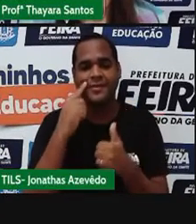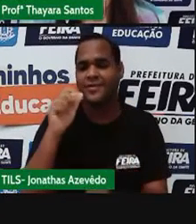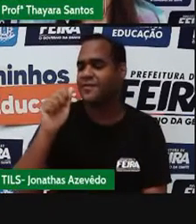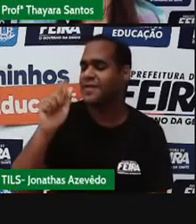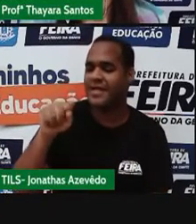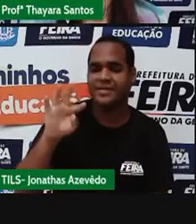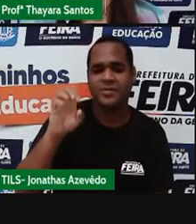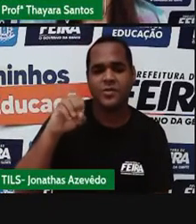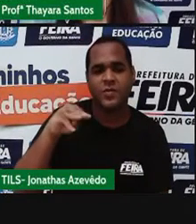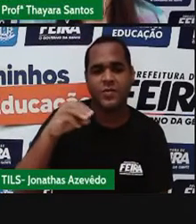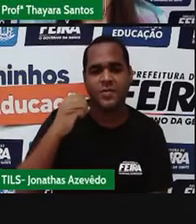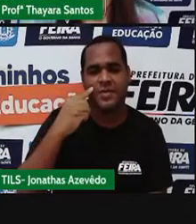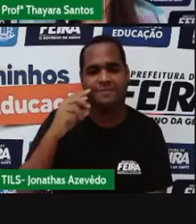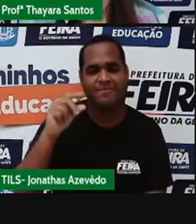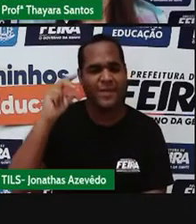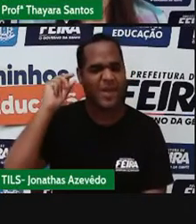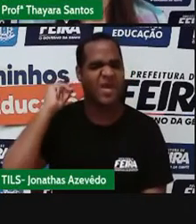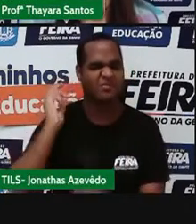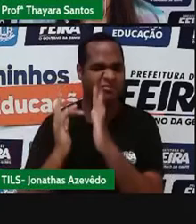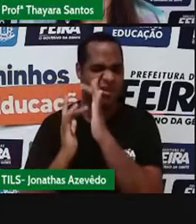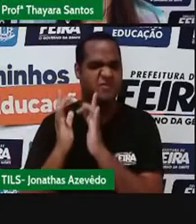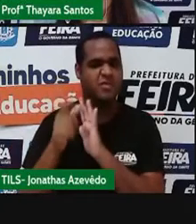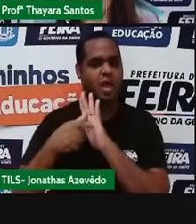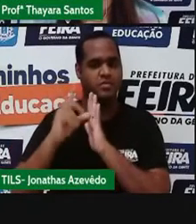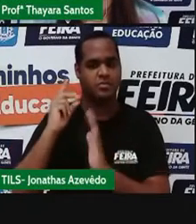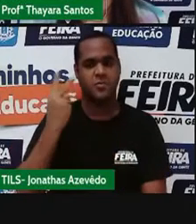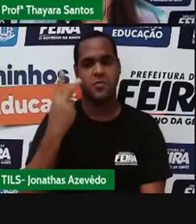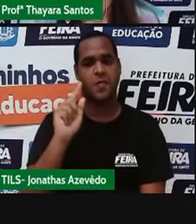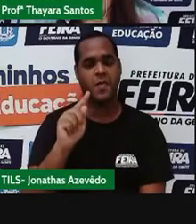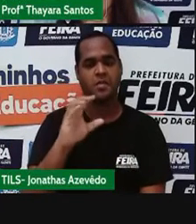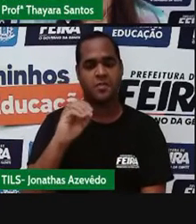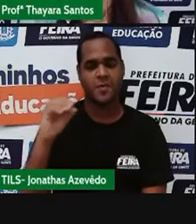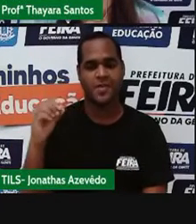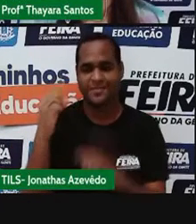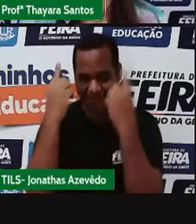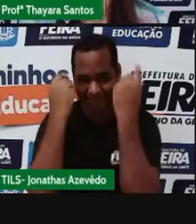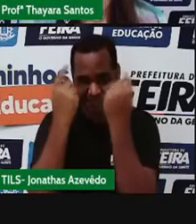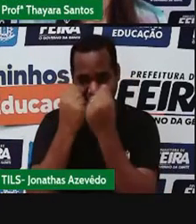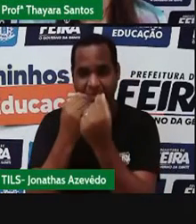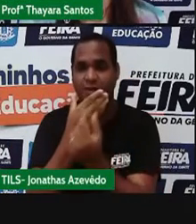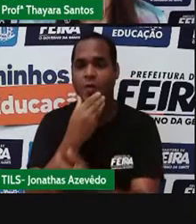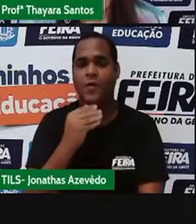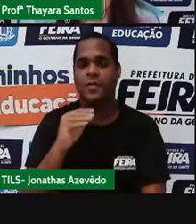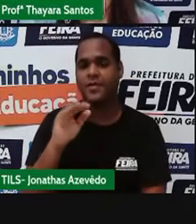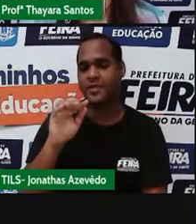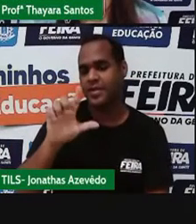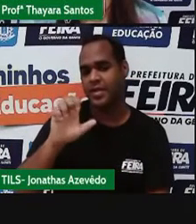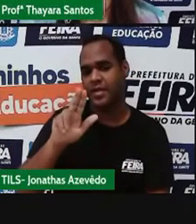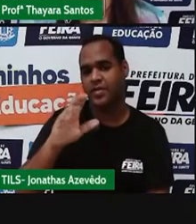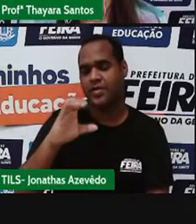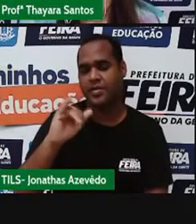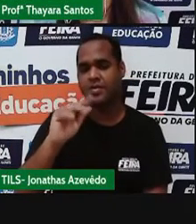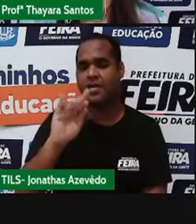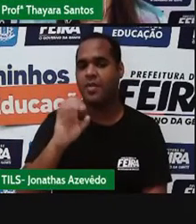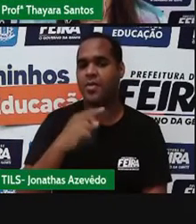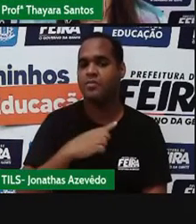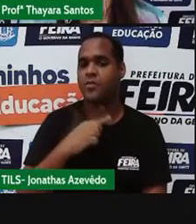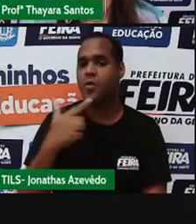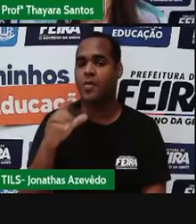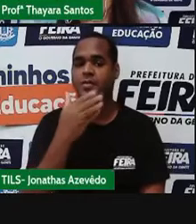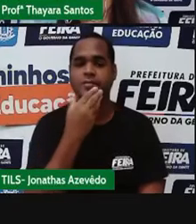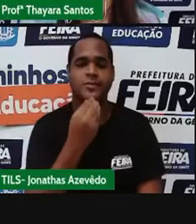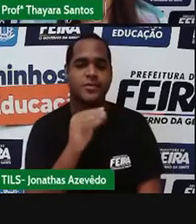Em melhores dias atrás, com um país chamado Brestia, um filósofo chamado Léus Fico e seu discípulo